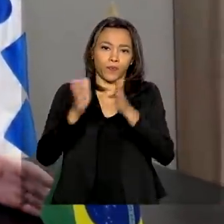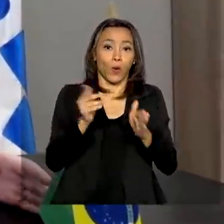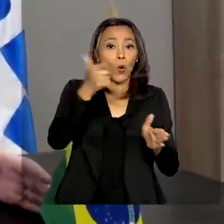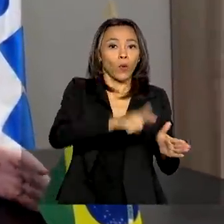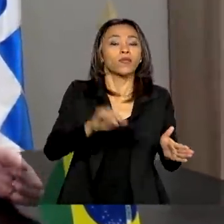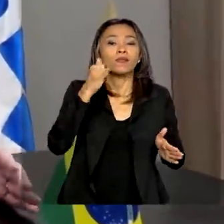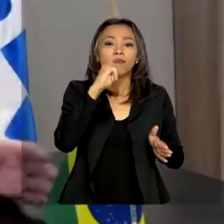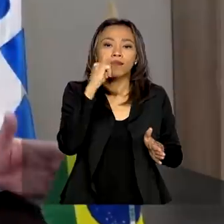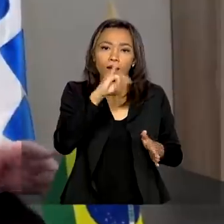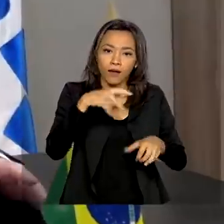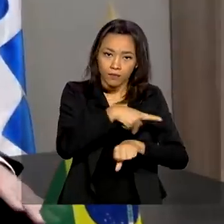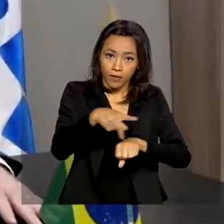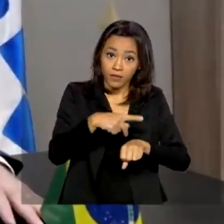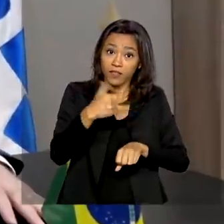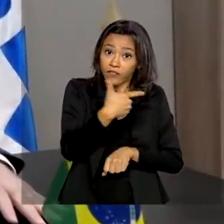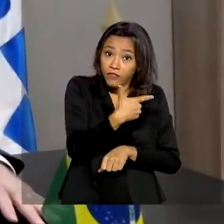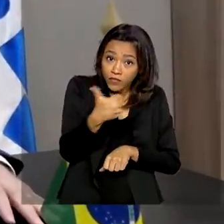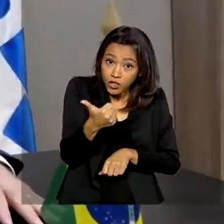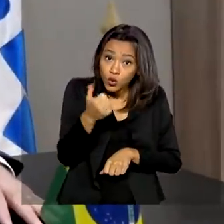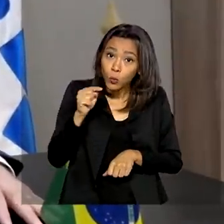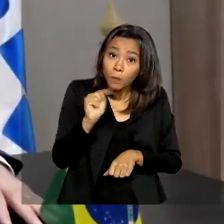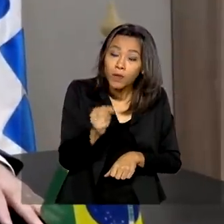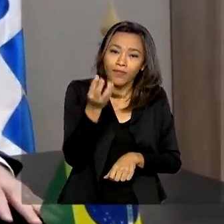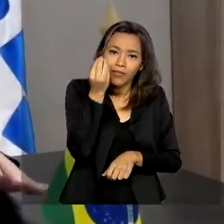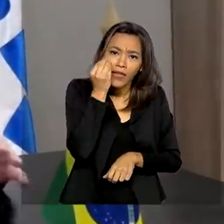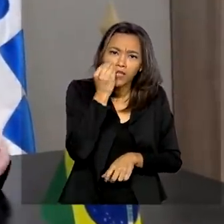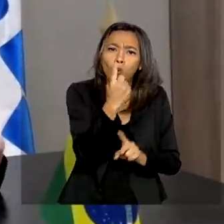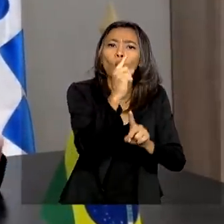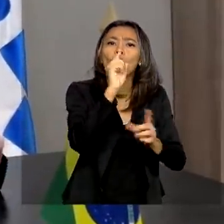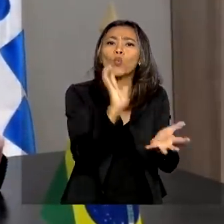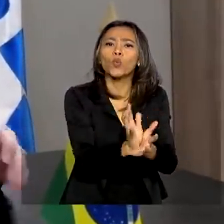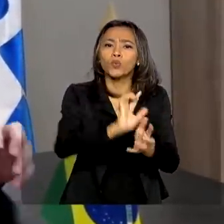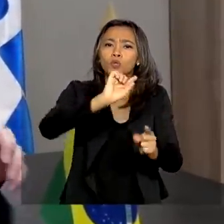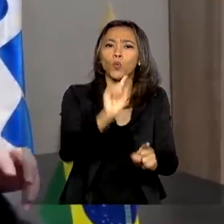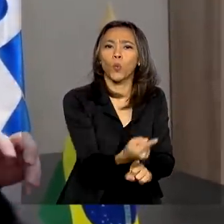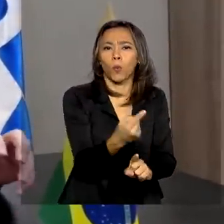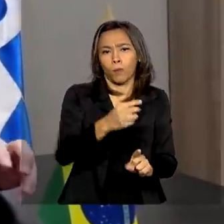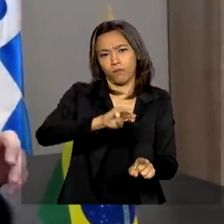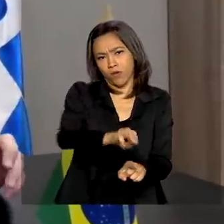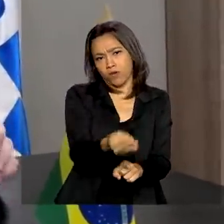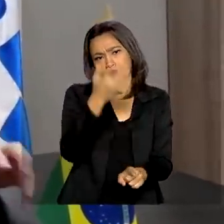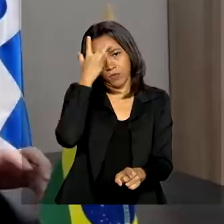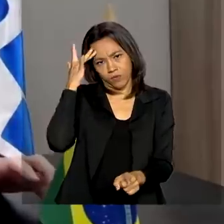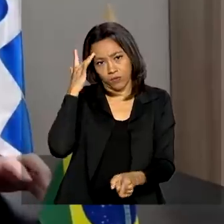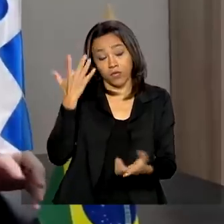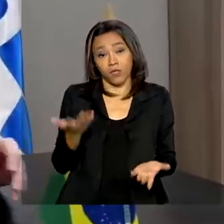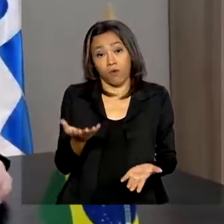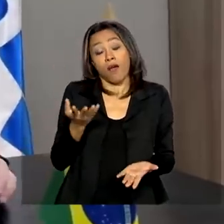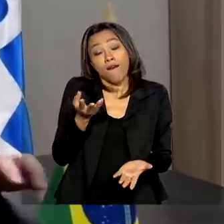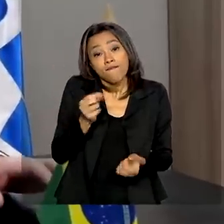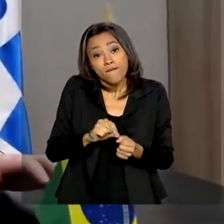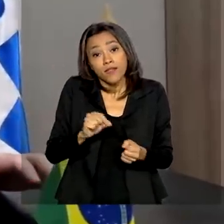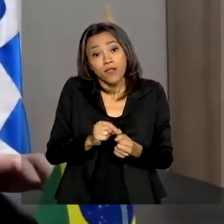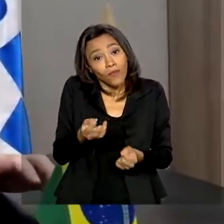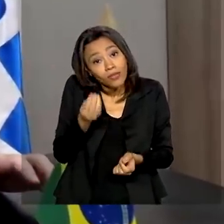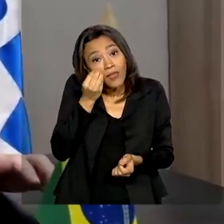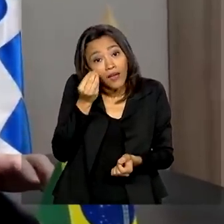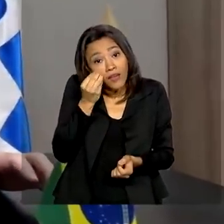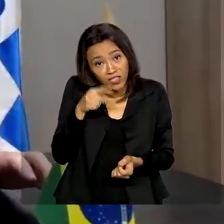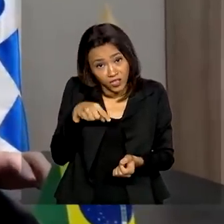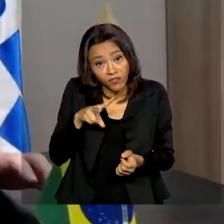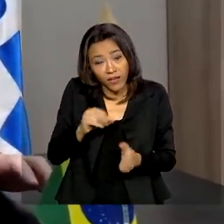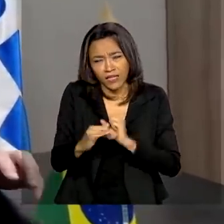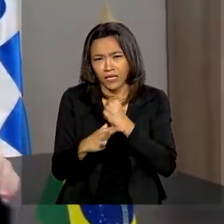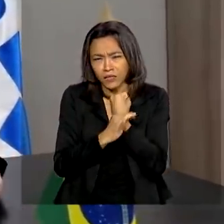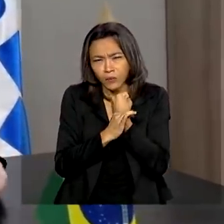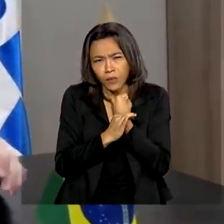uma situação muito mais crítica, tem 21 mil testes por milhão de pessoas. Então, o simples fato de você fazer testes também não é isso que vai garantir